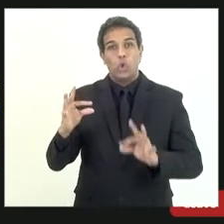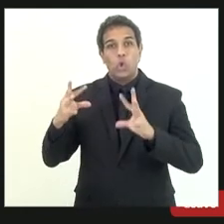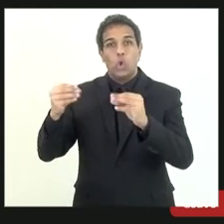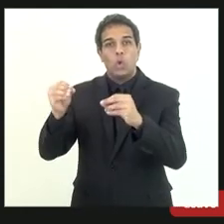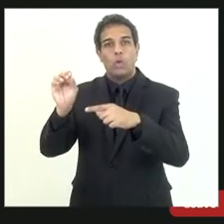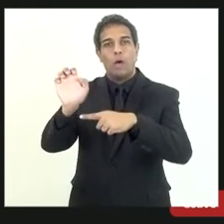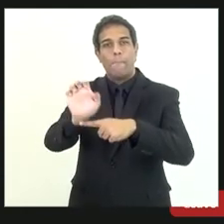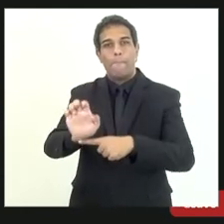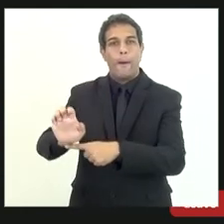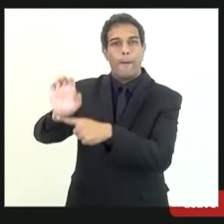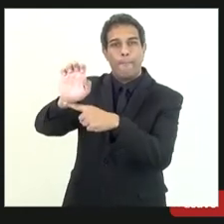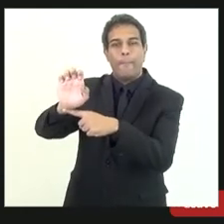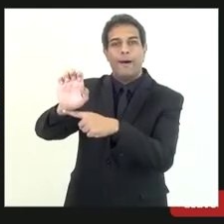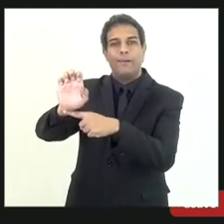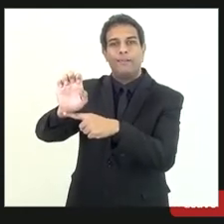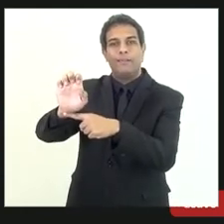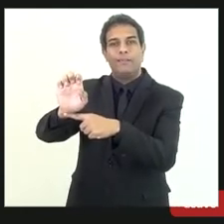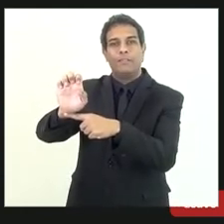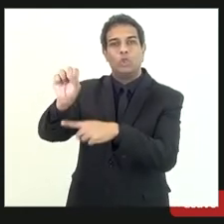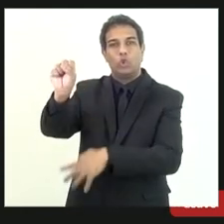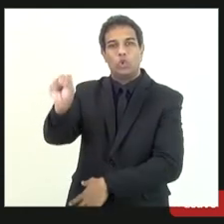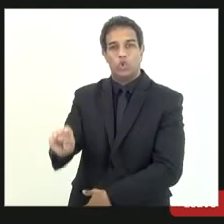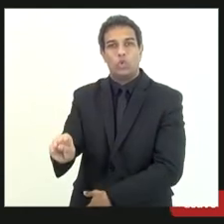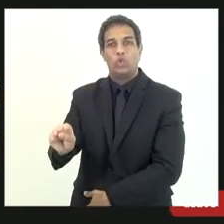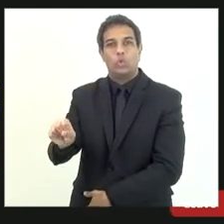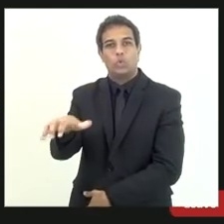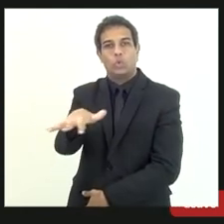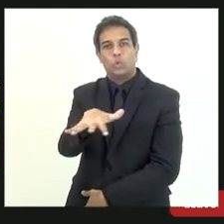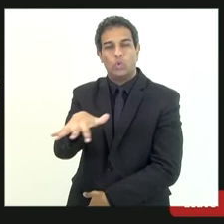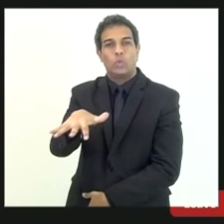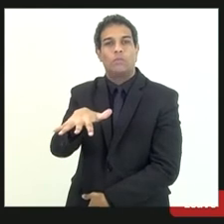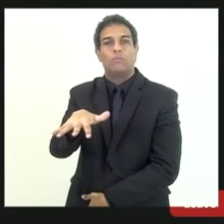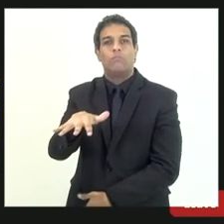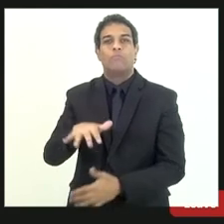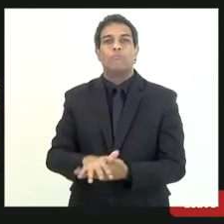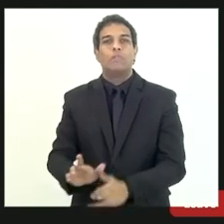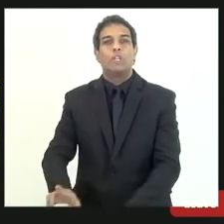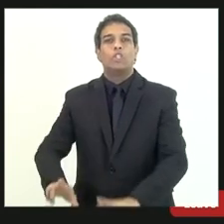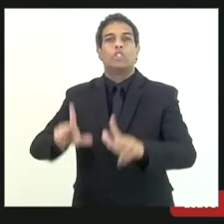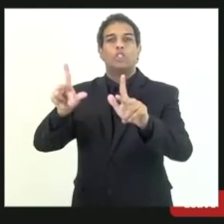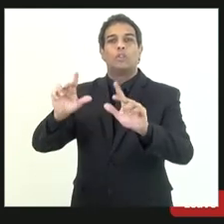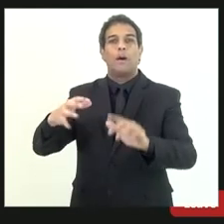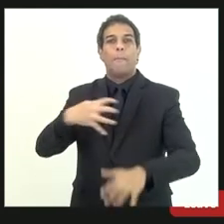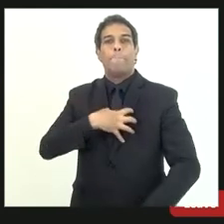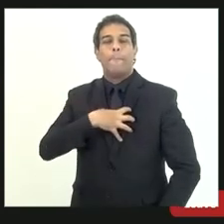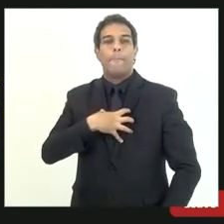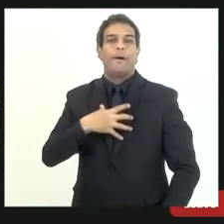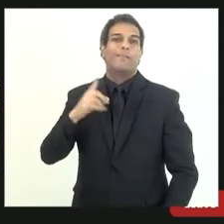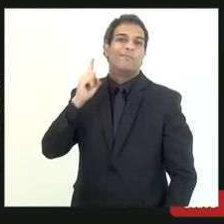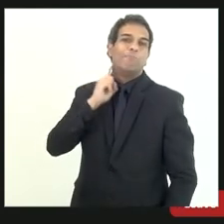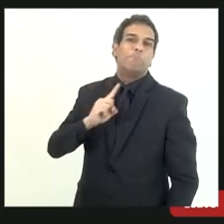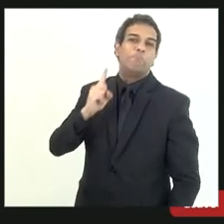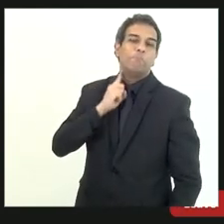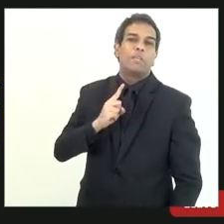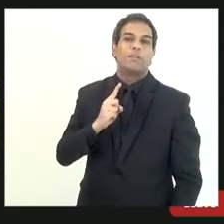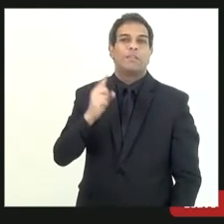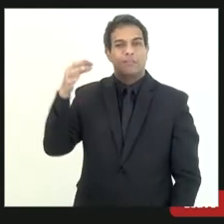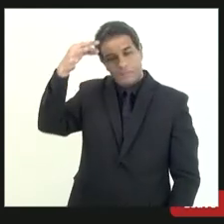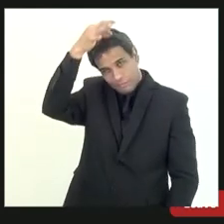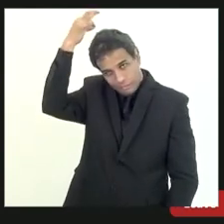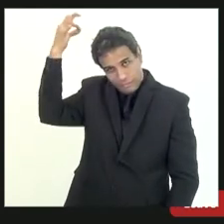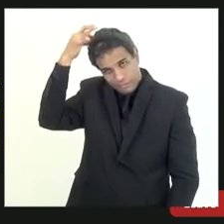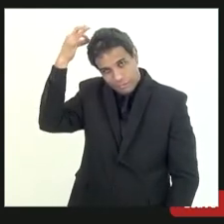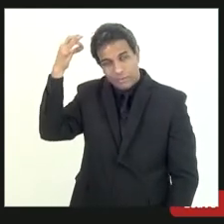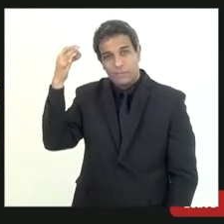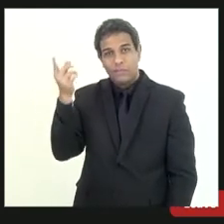estados do sudeste para demonstrar a forma diferente como age em Minas e Espírito Santo daquela